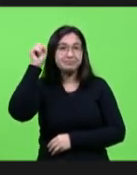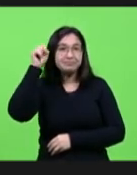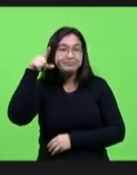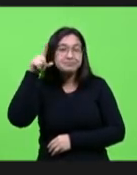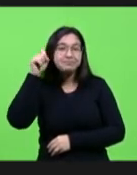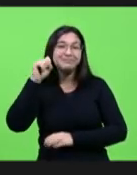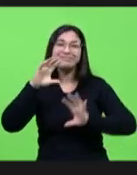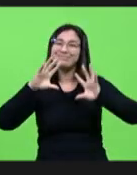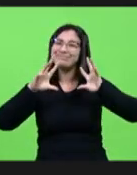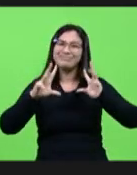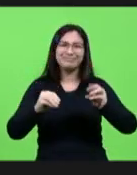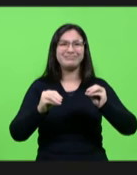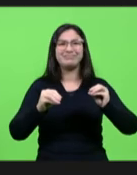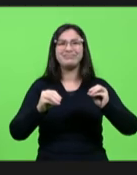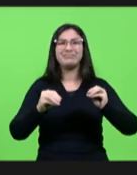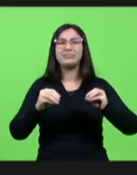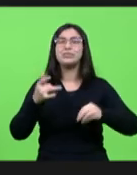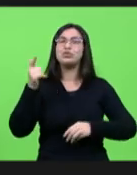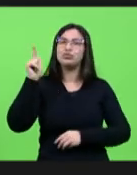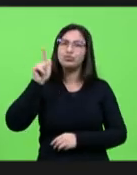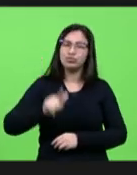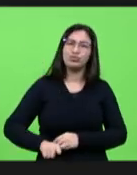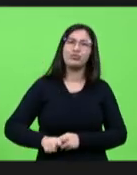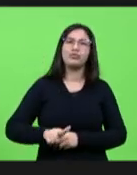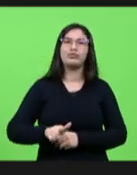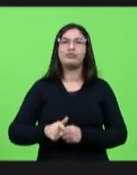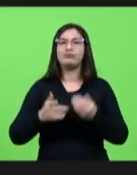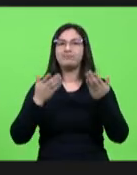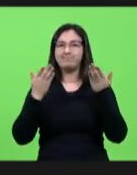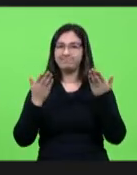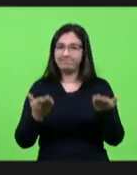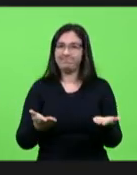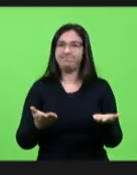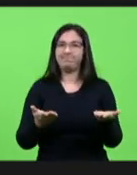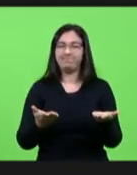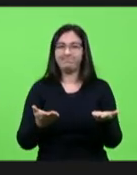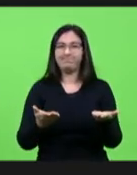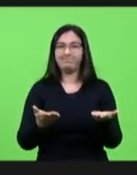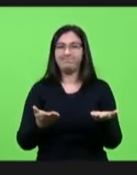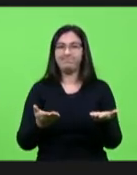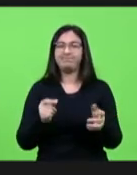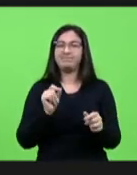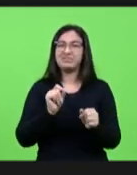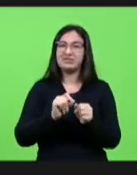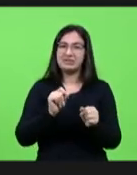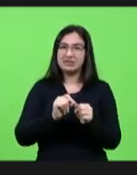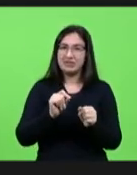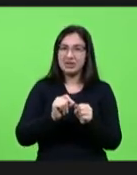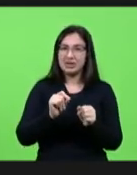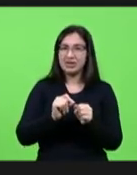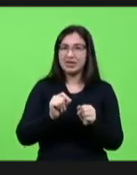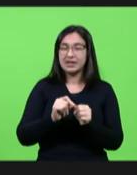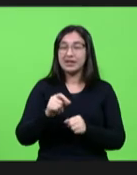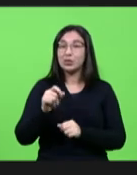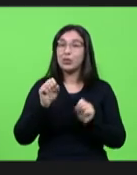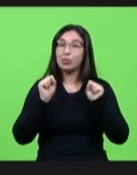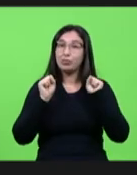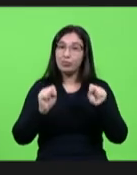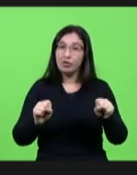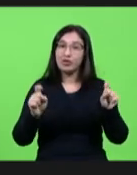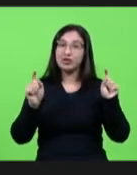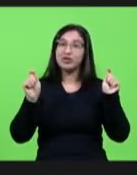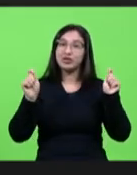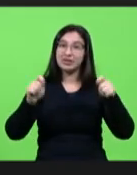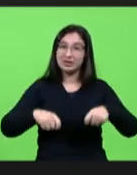que mais uma vez estão fazendo com que exista esse espaço